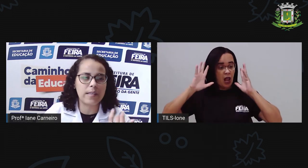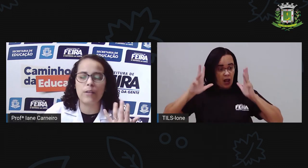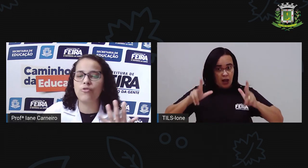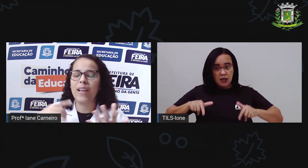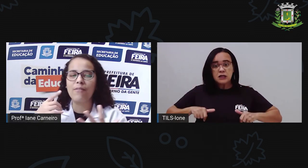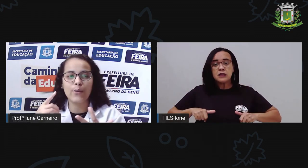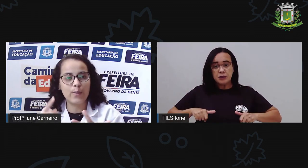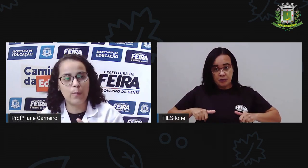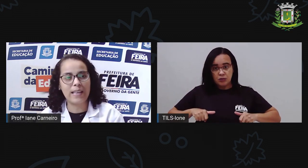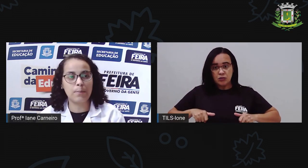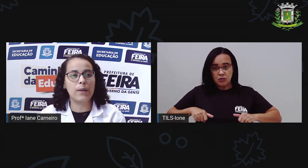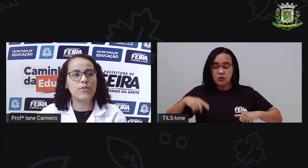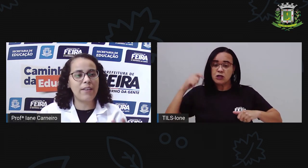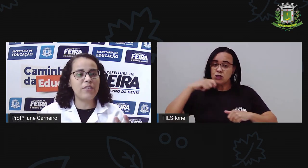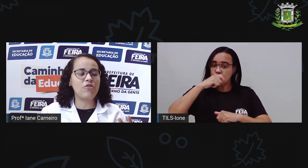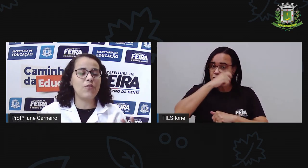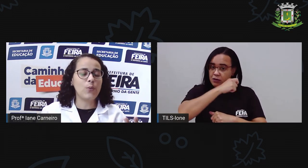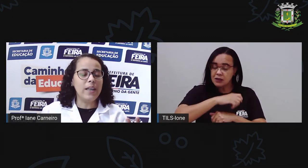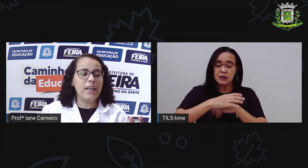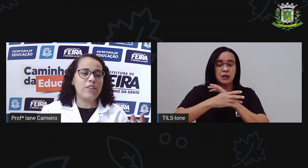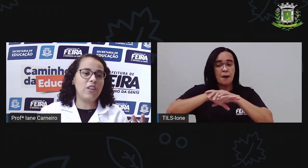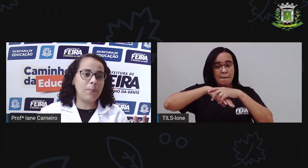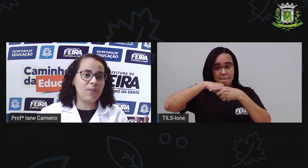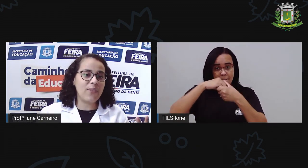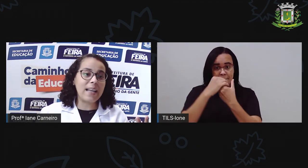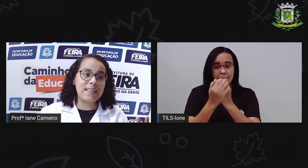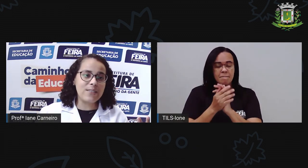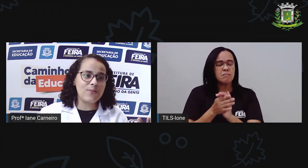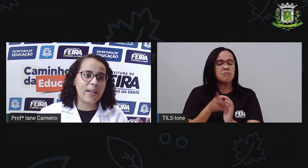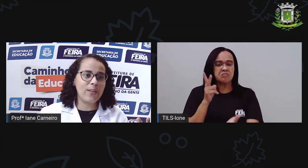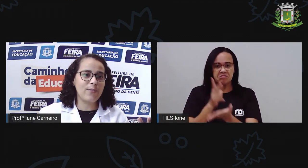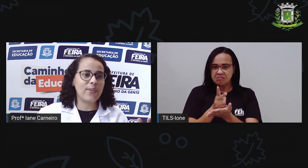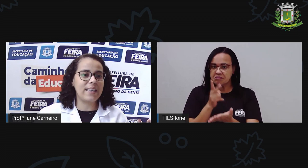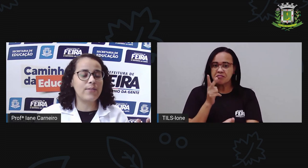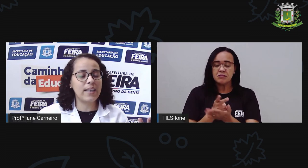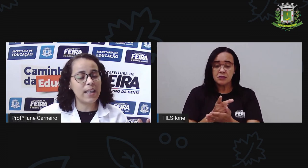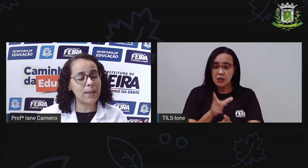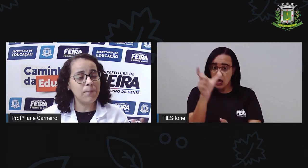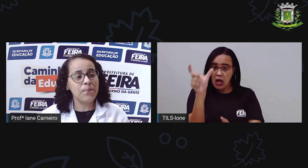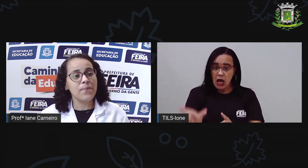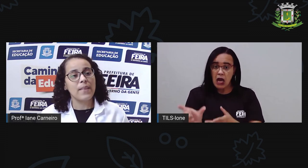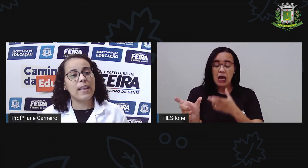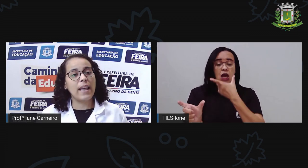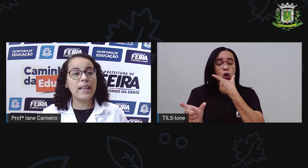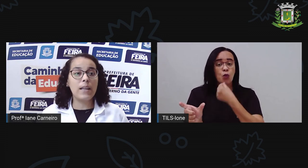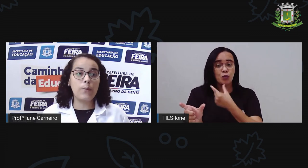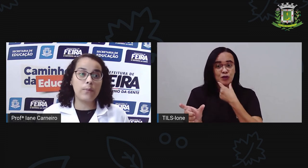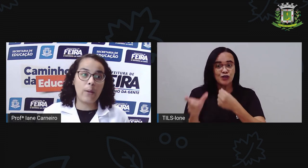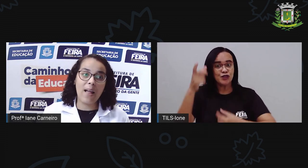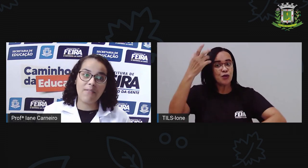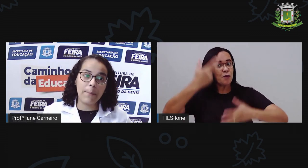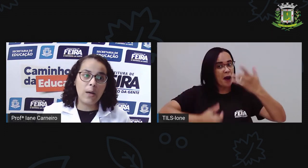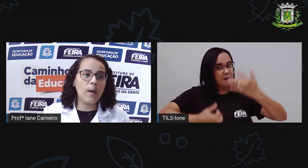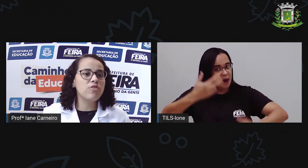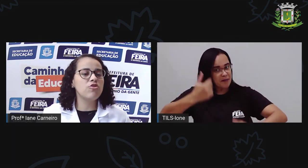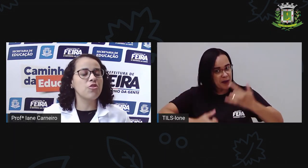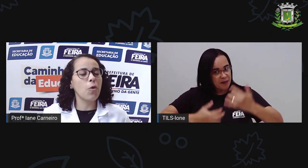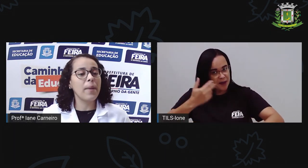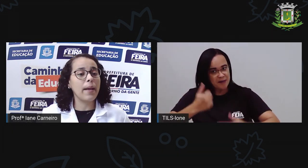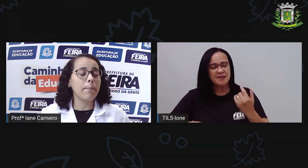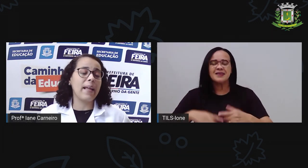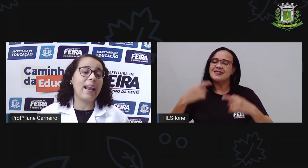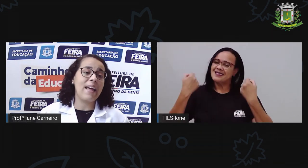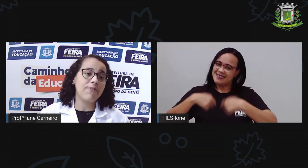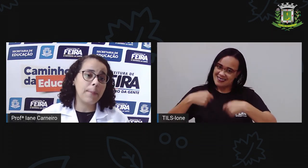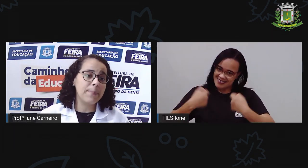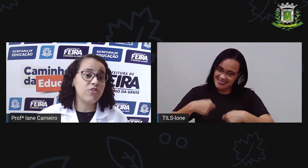escovação, de lavar as mãos, né? A gente viu o Tchilimpim falando, né? O livro falando que quem não lava a mão antes de